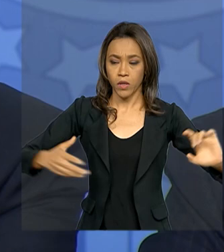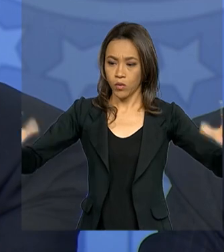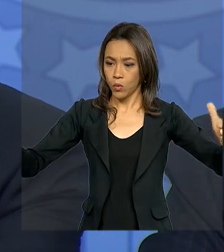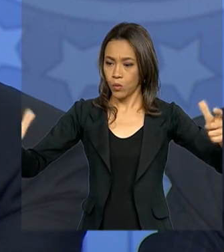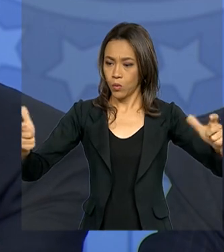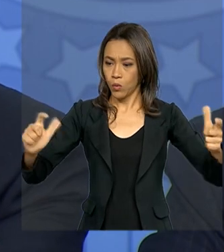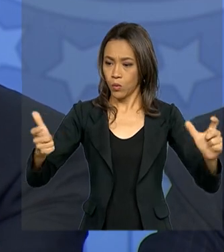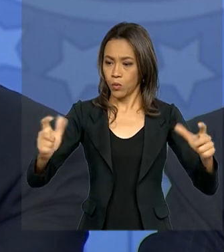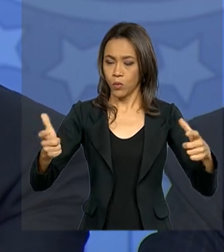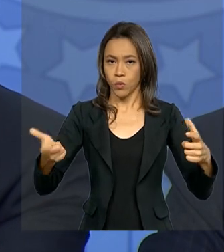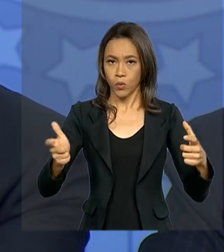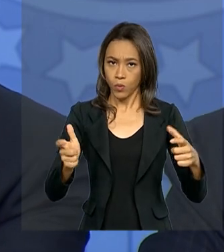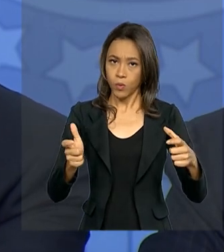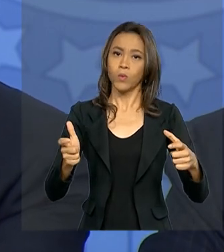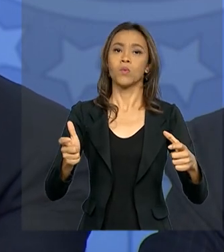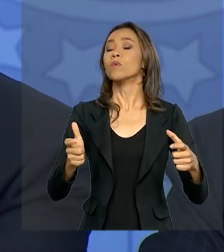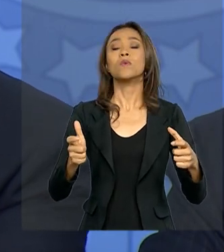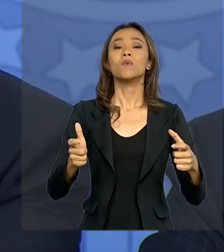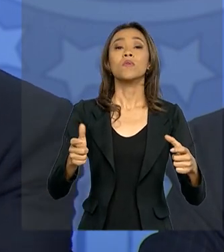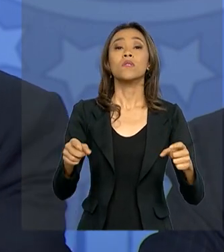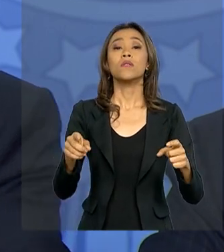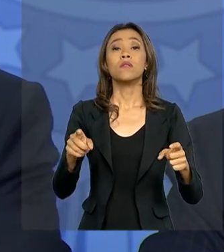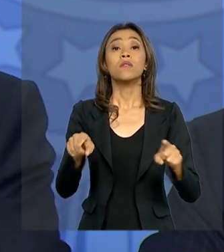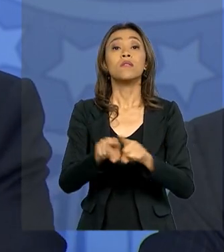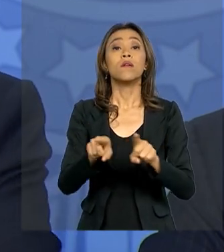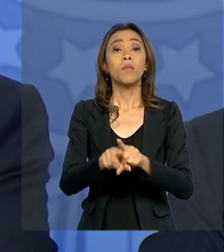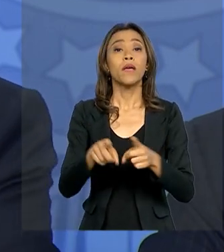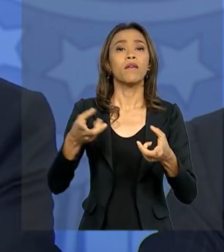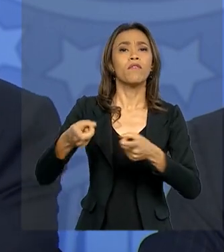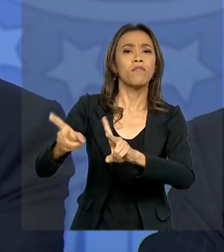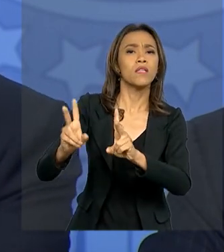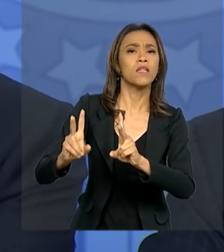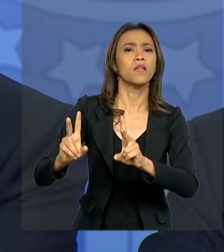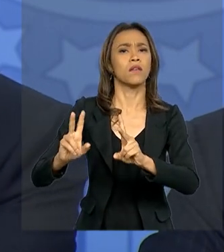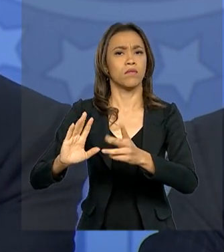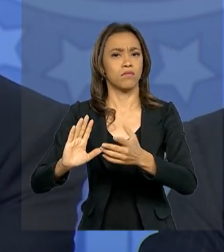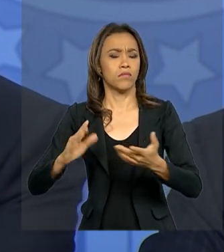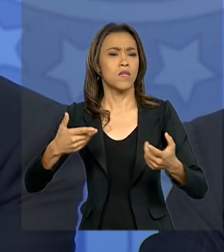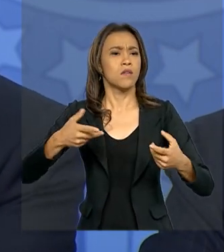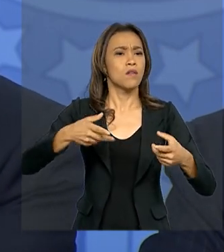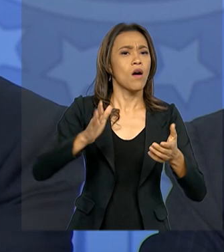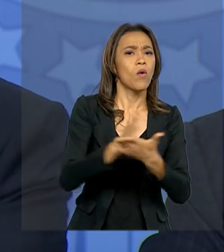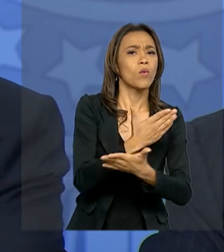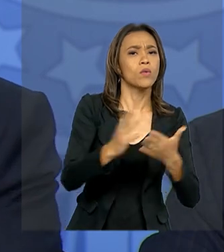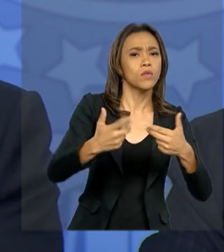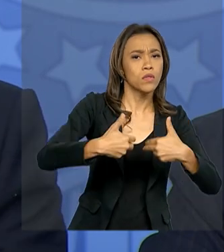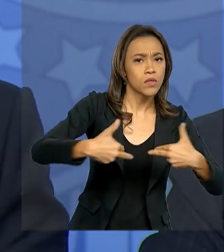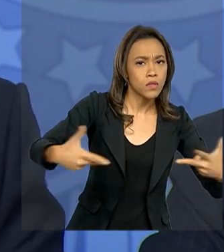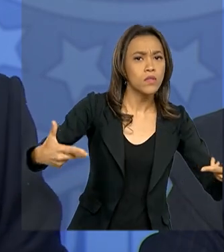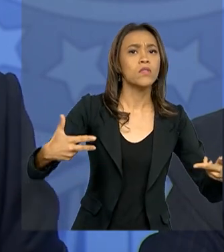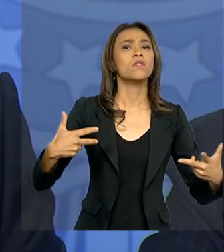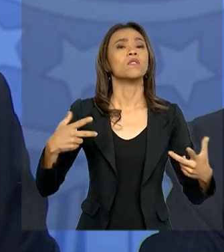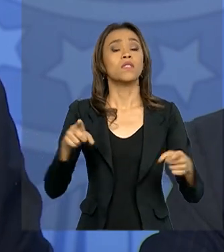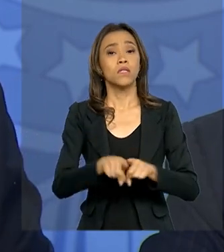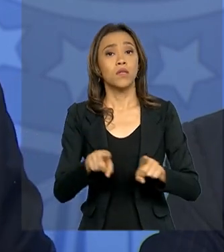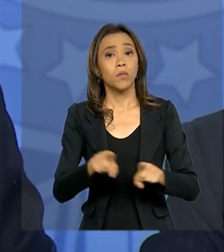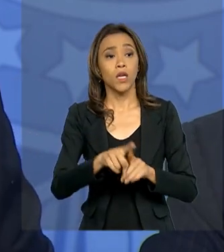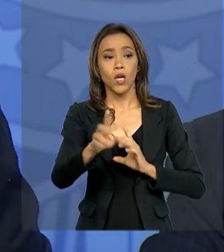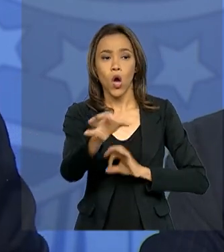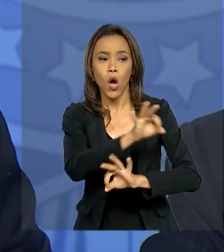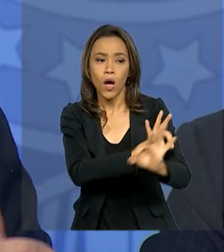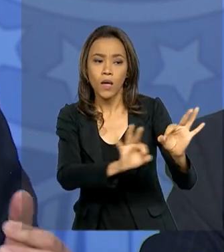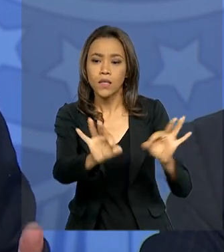fomos desestatizando, nós fomos desmobilizando e fomos buscando